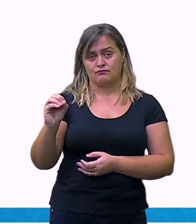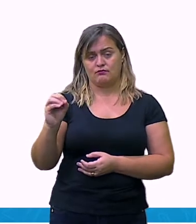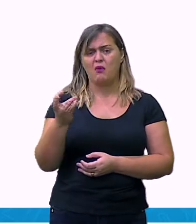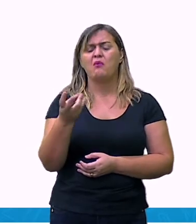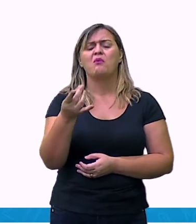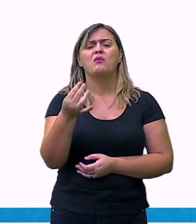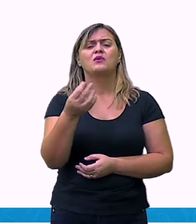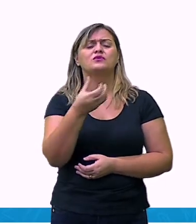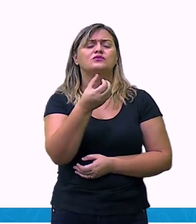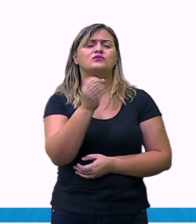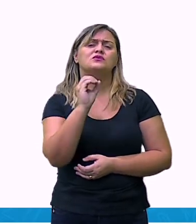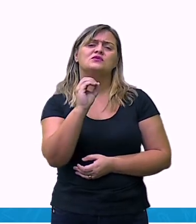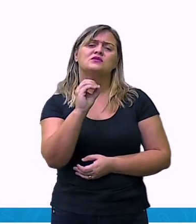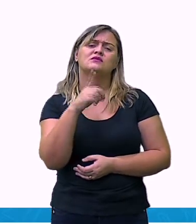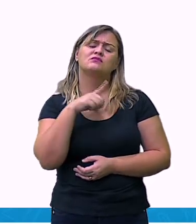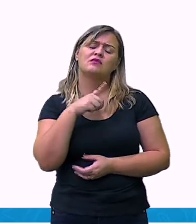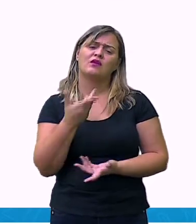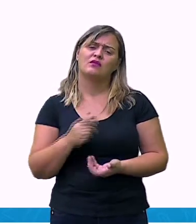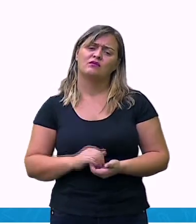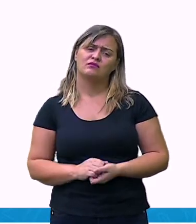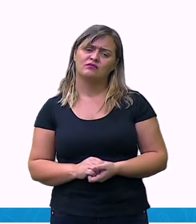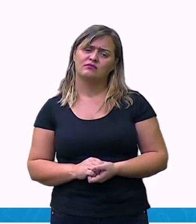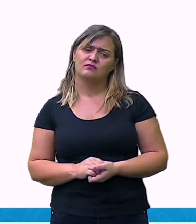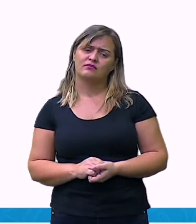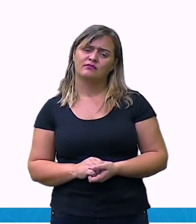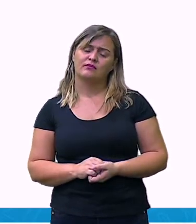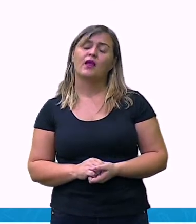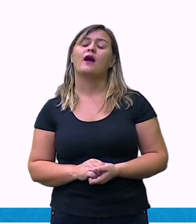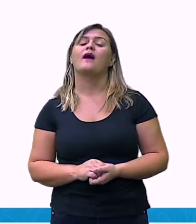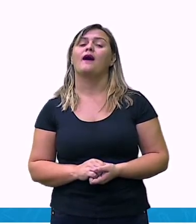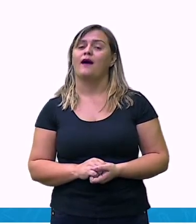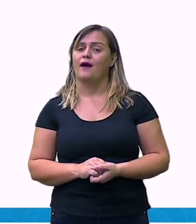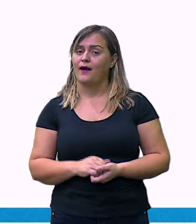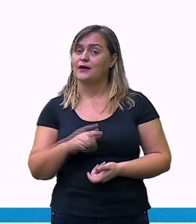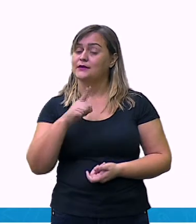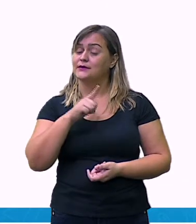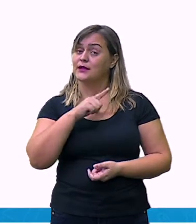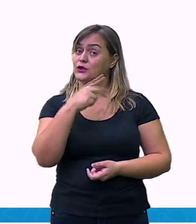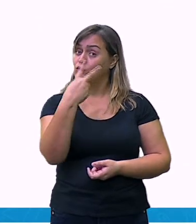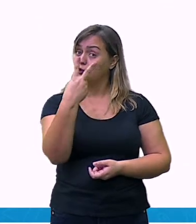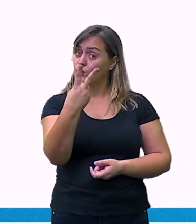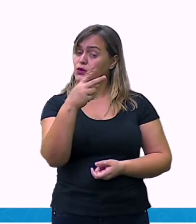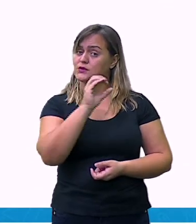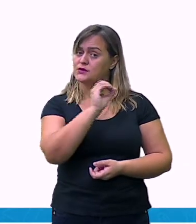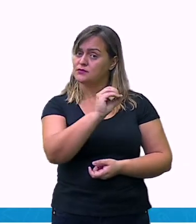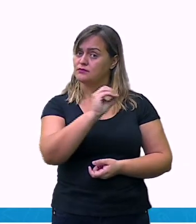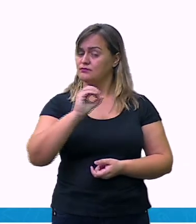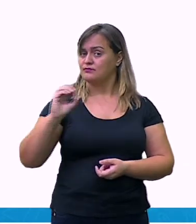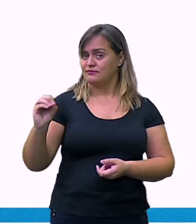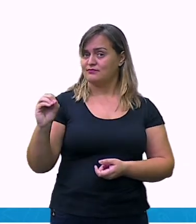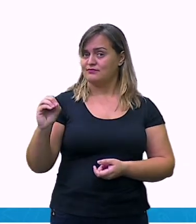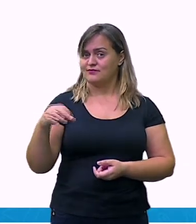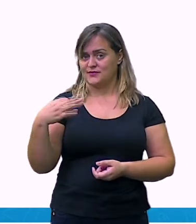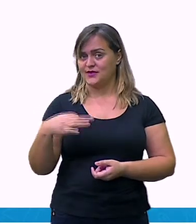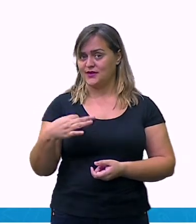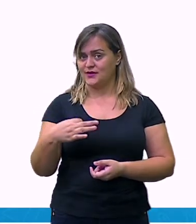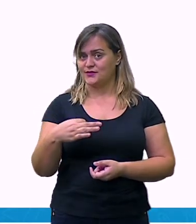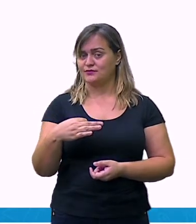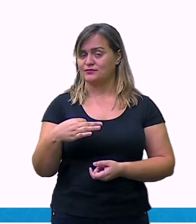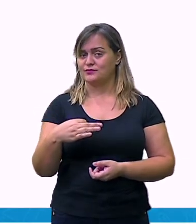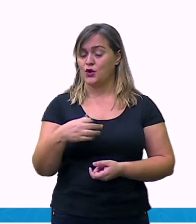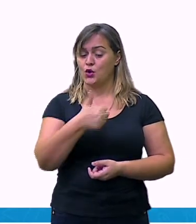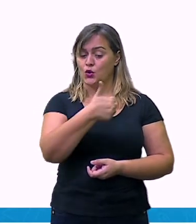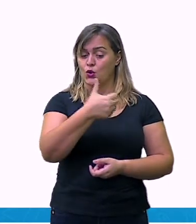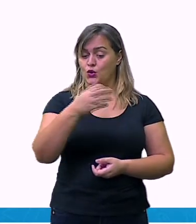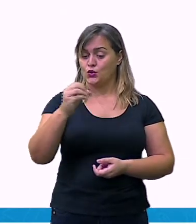Dois zeros aparecem aqui na quantidade 100. Isso significa que após